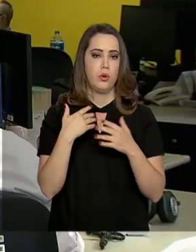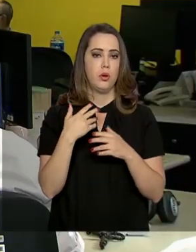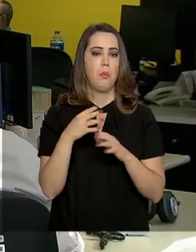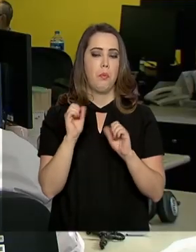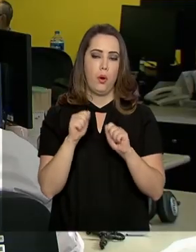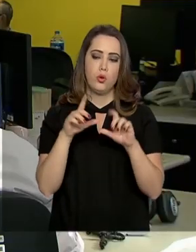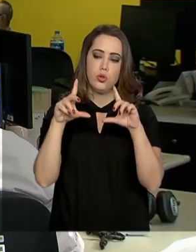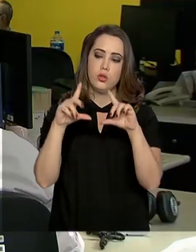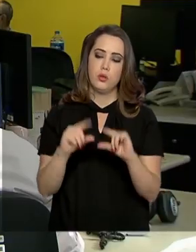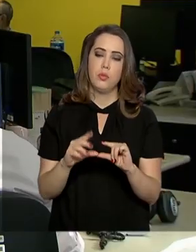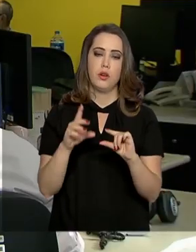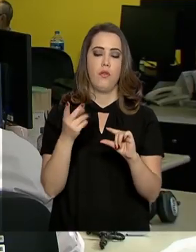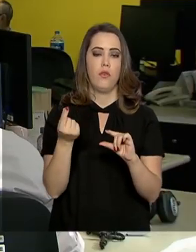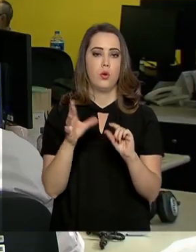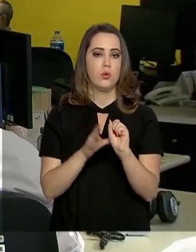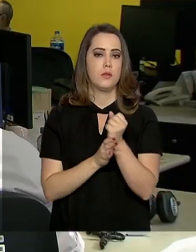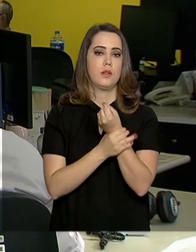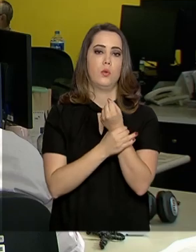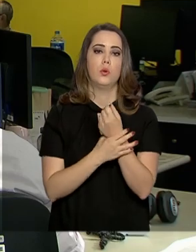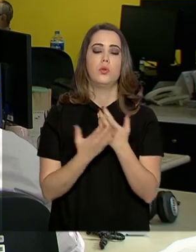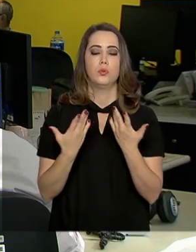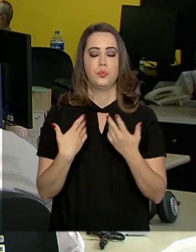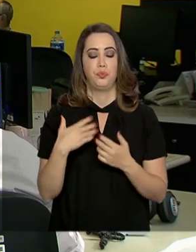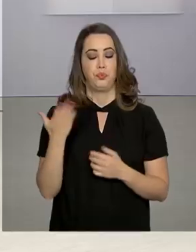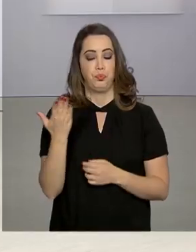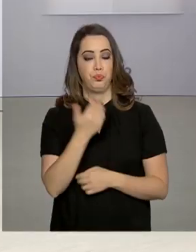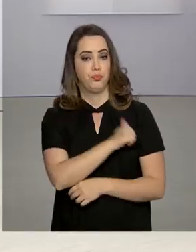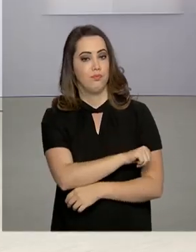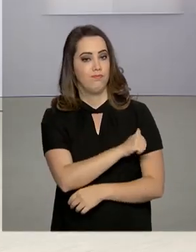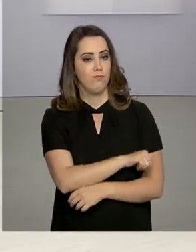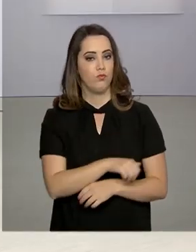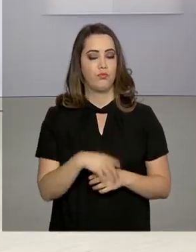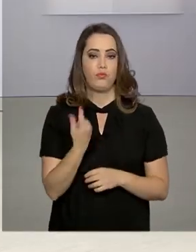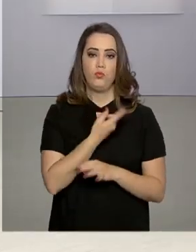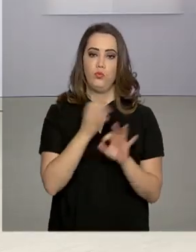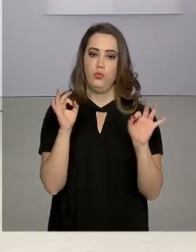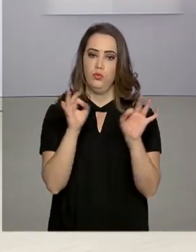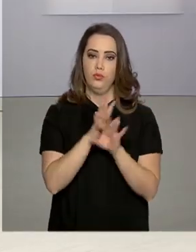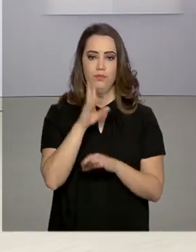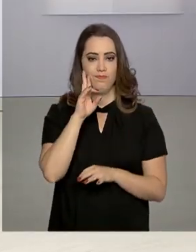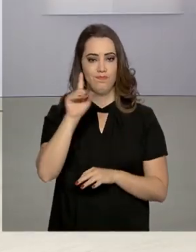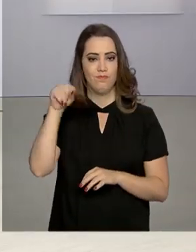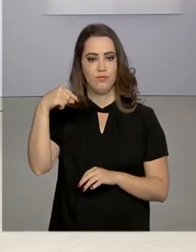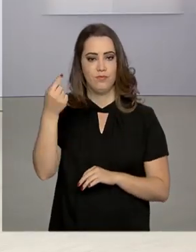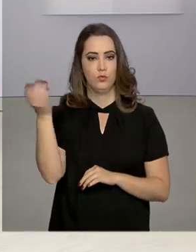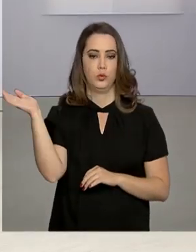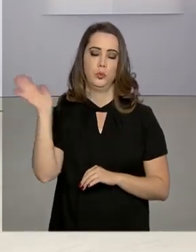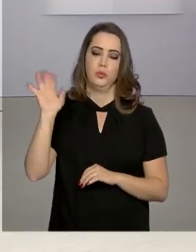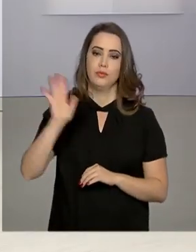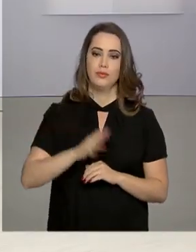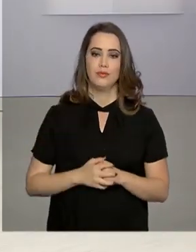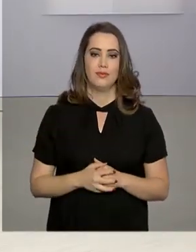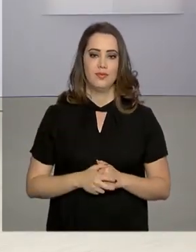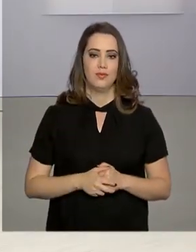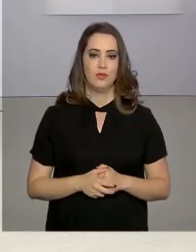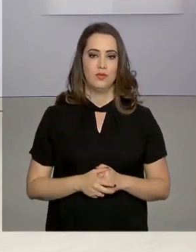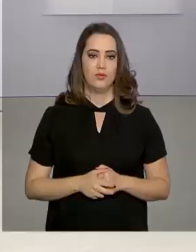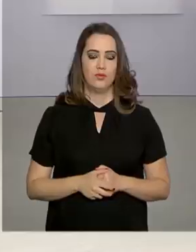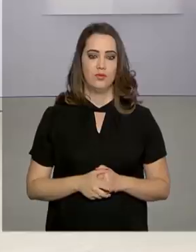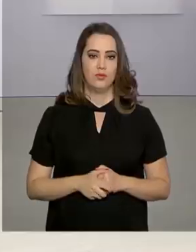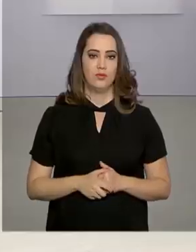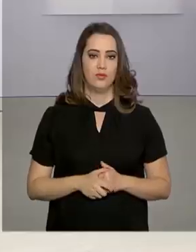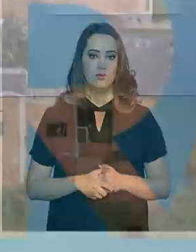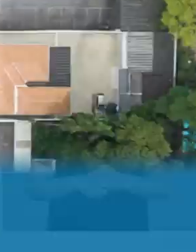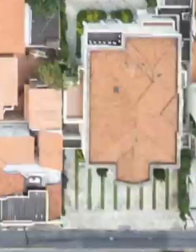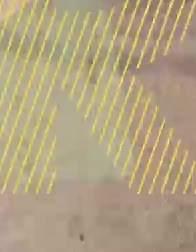Do Rio de Janeiro, Tiago Pimenta para o Governo Agora. E a gente fica por aqui. Nos vemos na próxima edição. Até lá. Tchau.